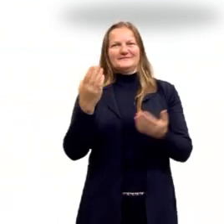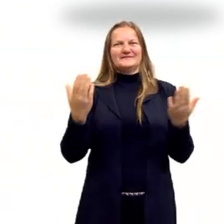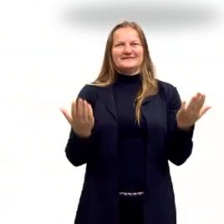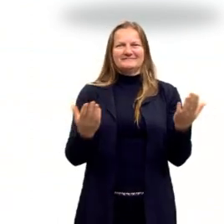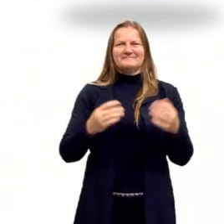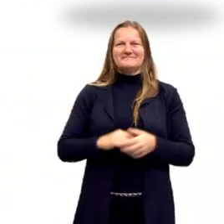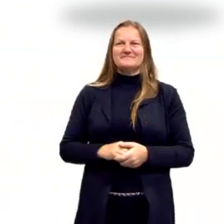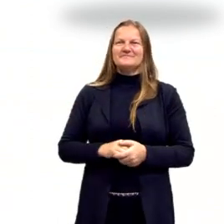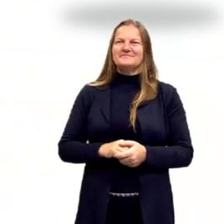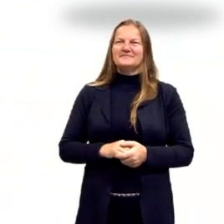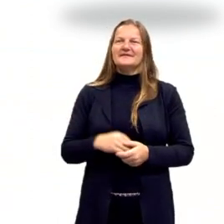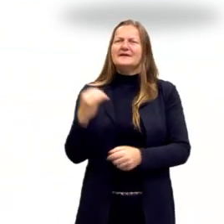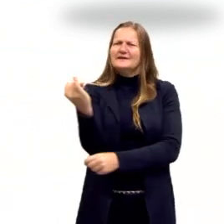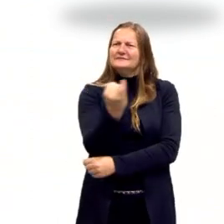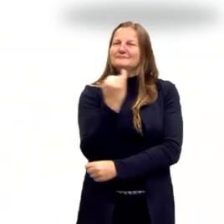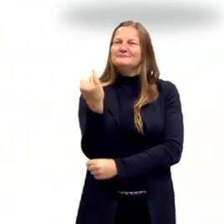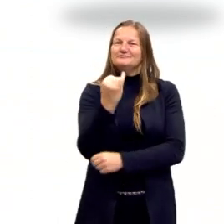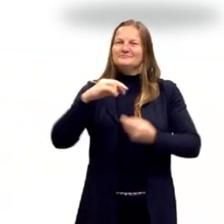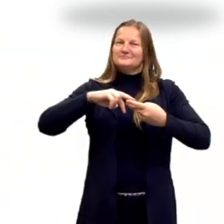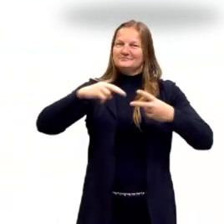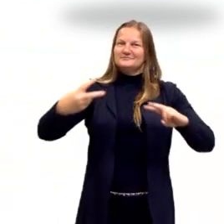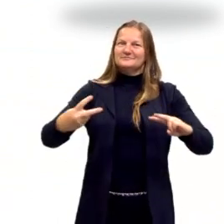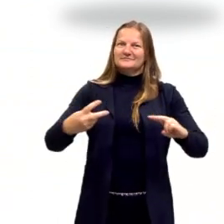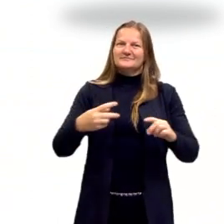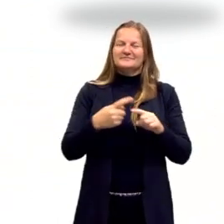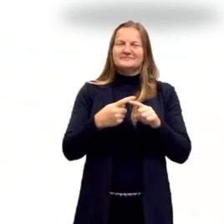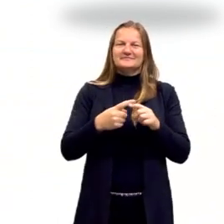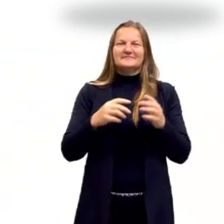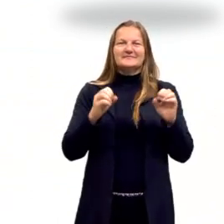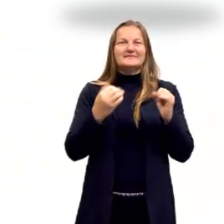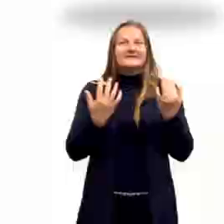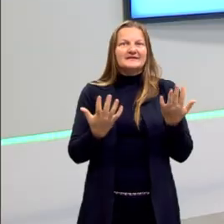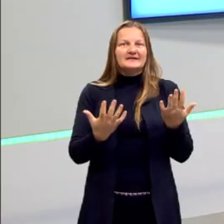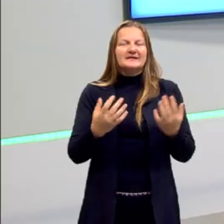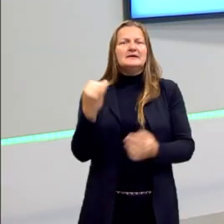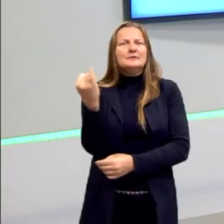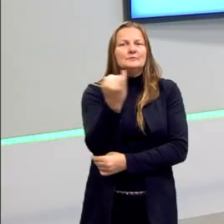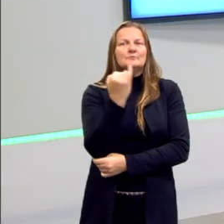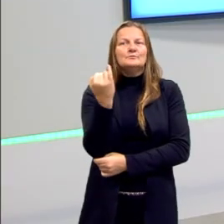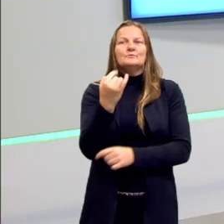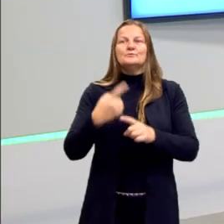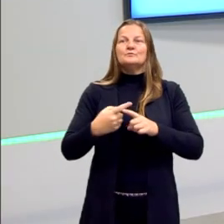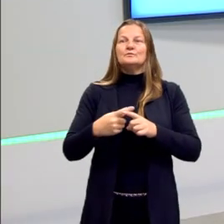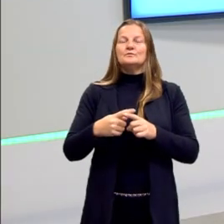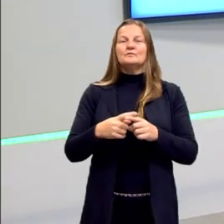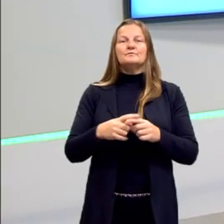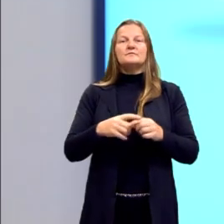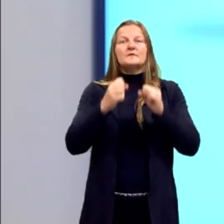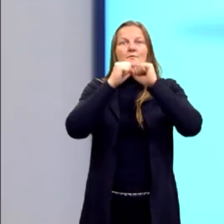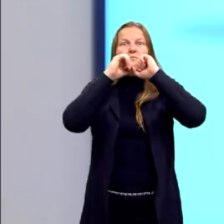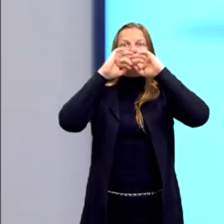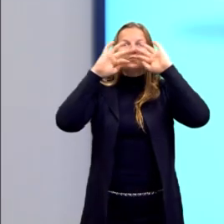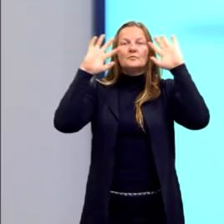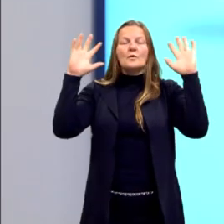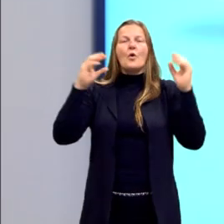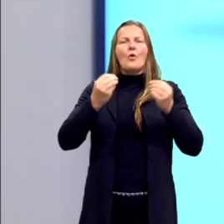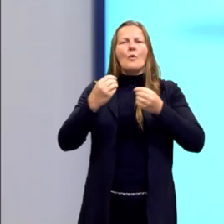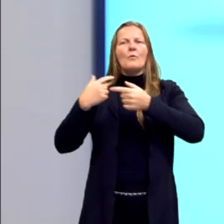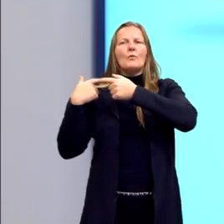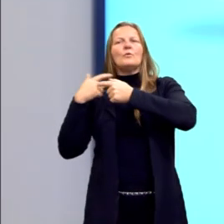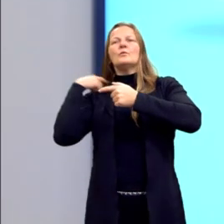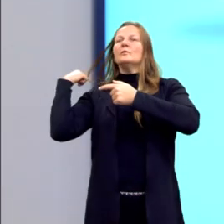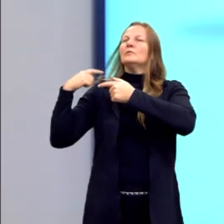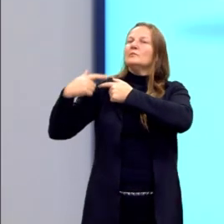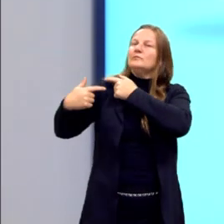Bom, a importância da genética, então, né, gente? Ela é importante para compreender a hereditariedade.